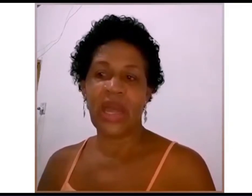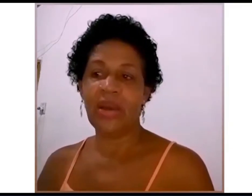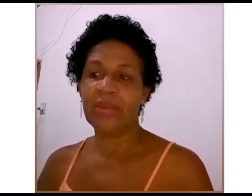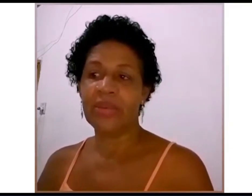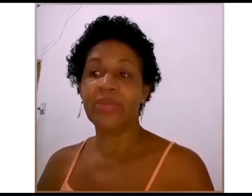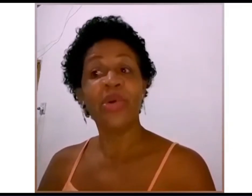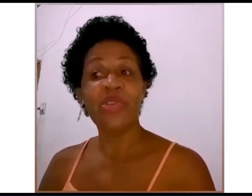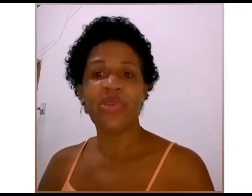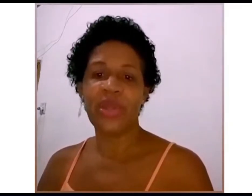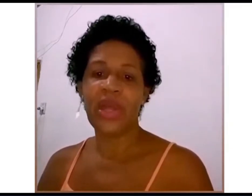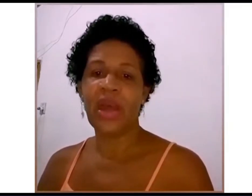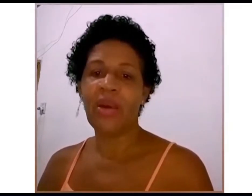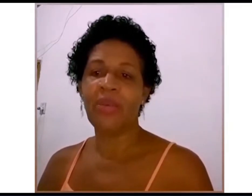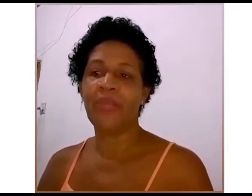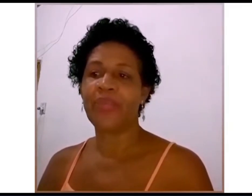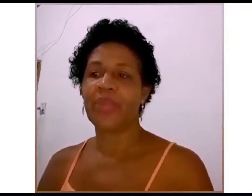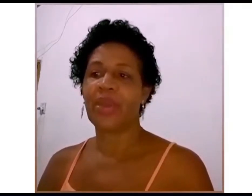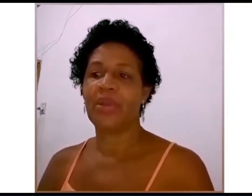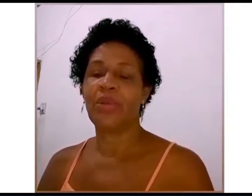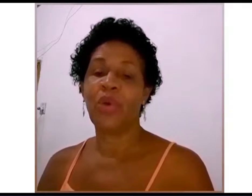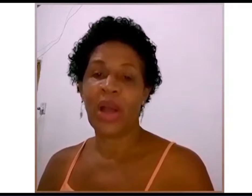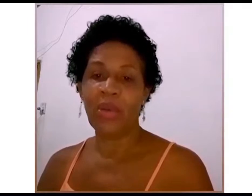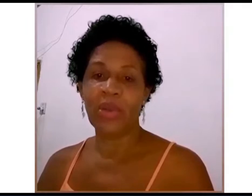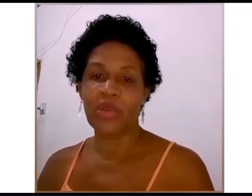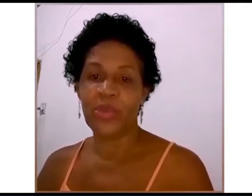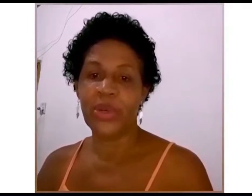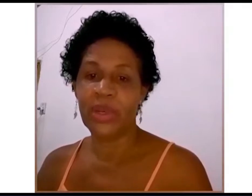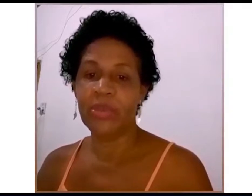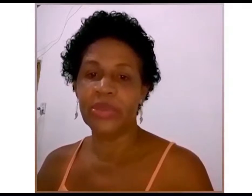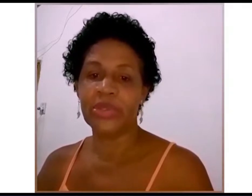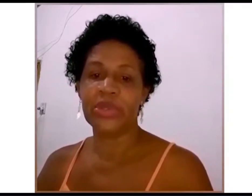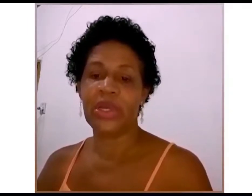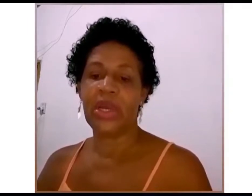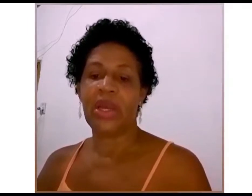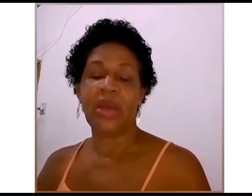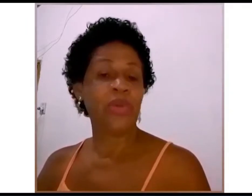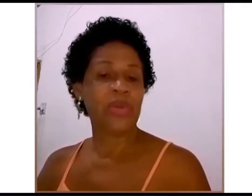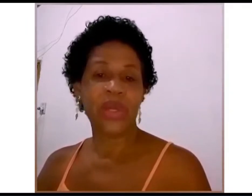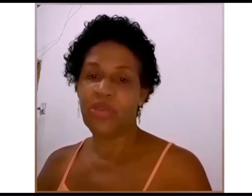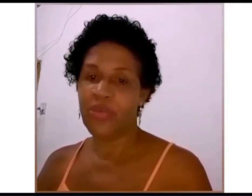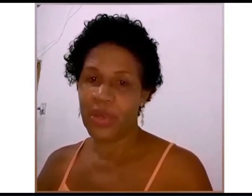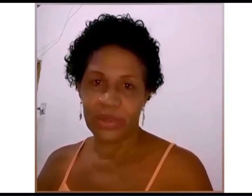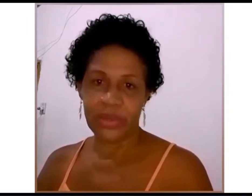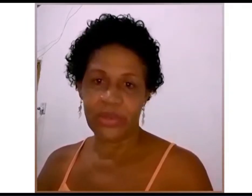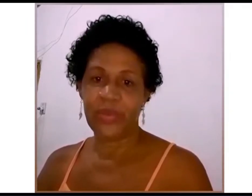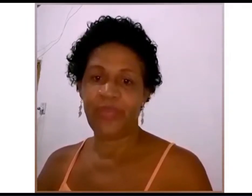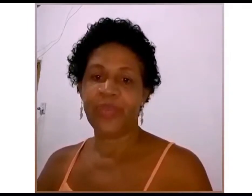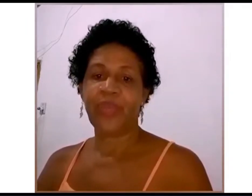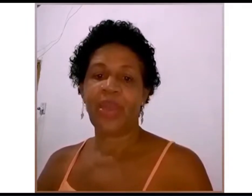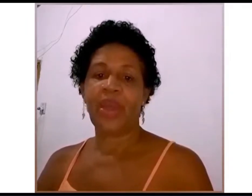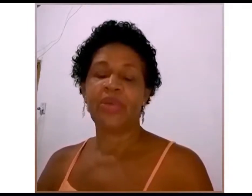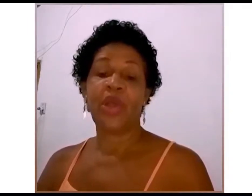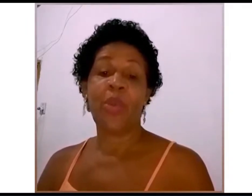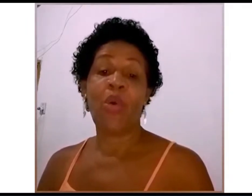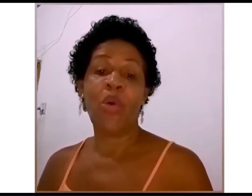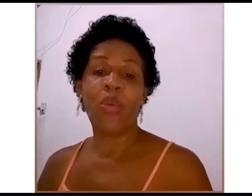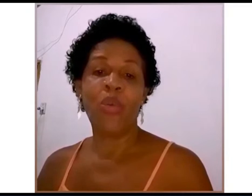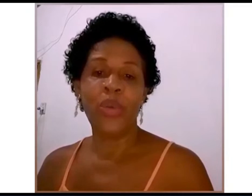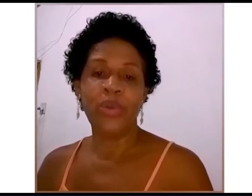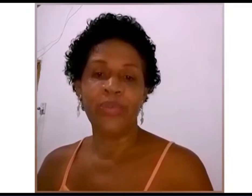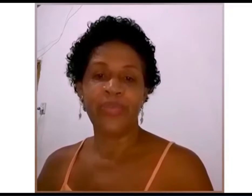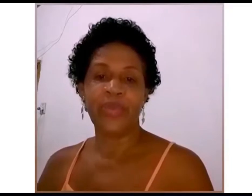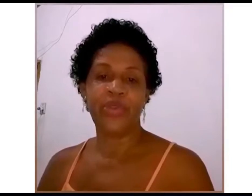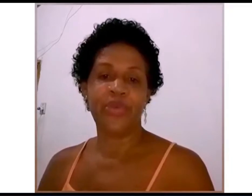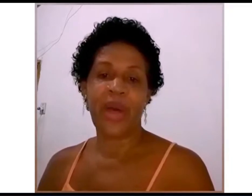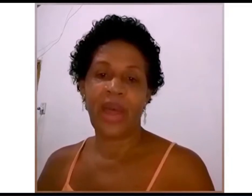olhando o jaleco, poxa, federal, no local que nós moramos, é muito gratificante. Eu tenho o